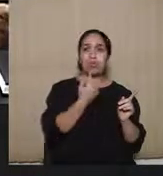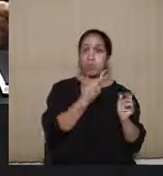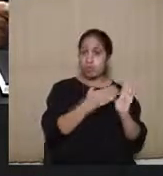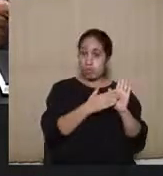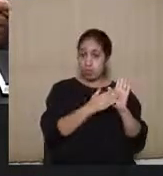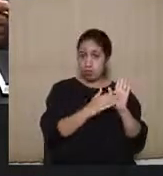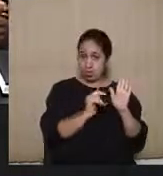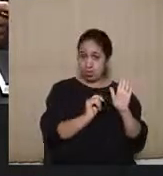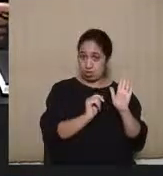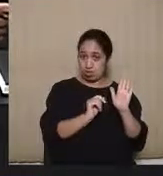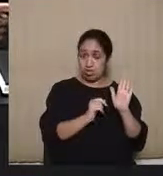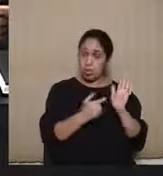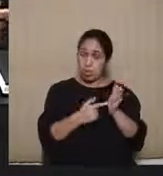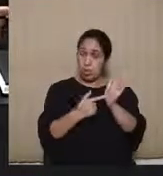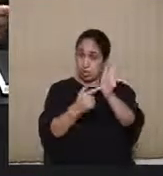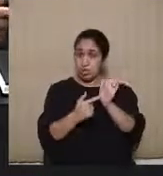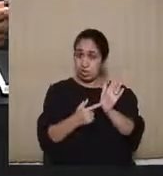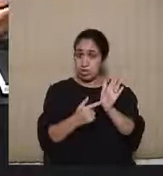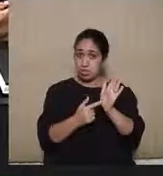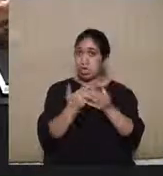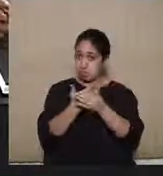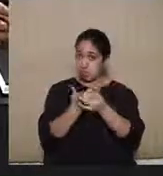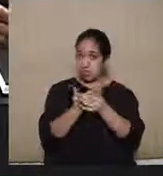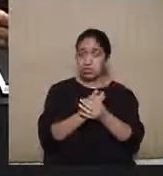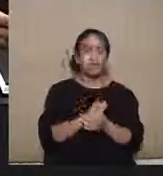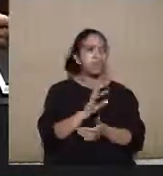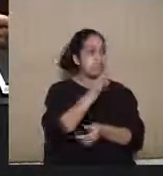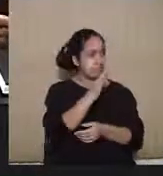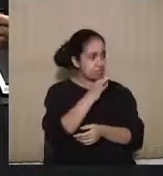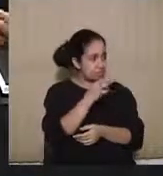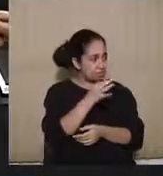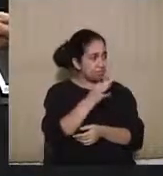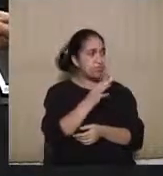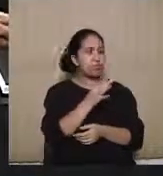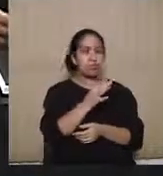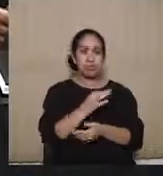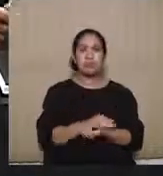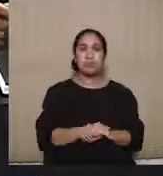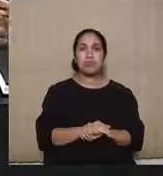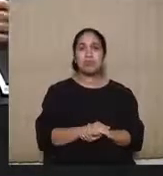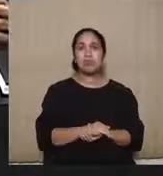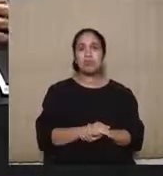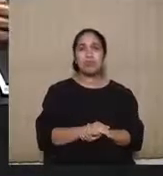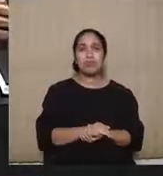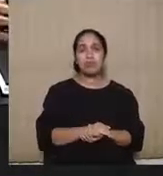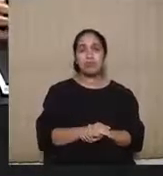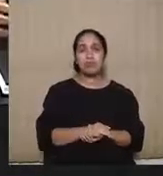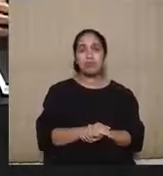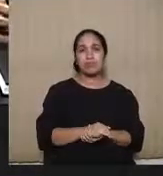Ah, não, sim, como, não parecer, é como custos-légeos a minha pergunta.